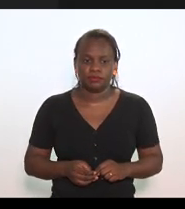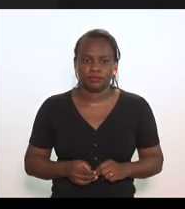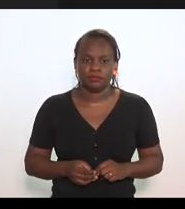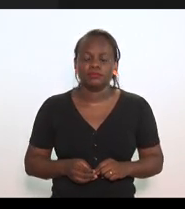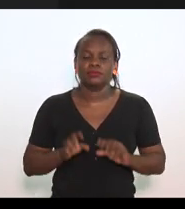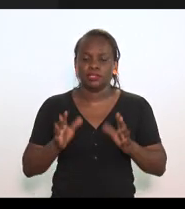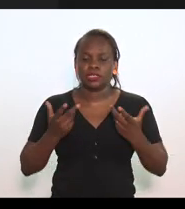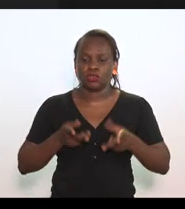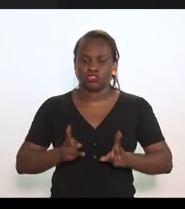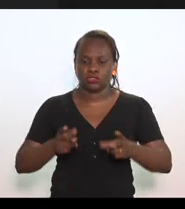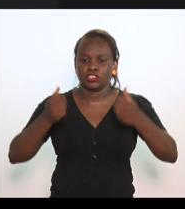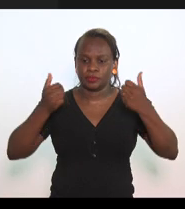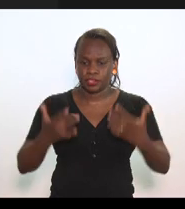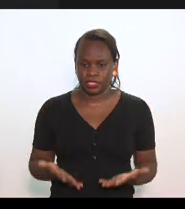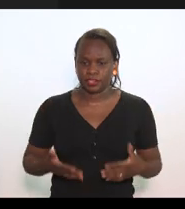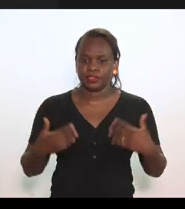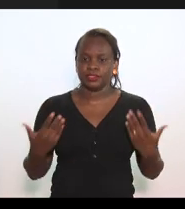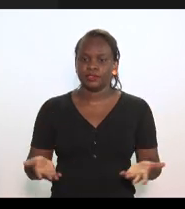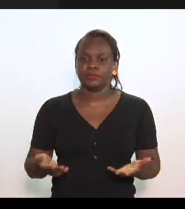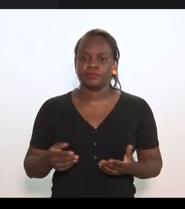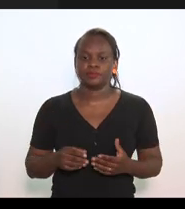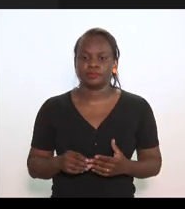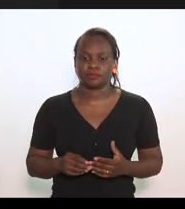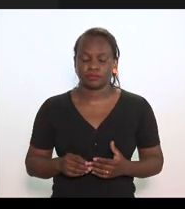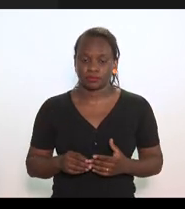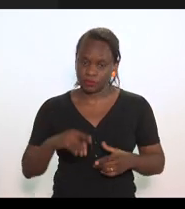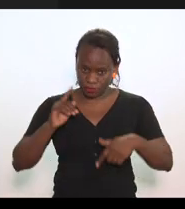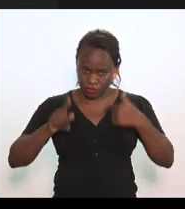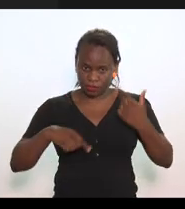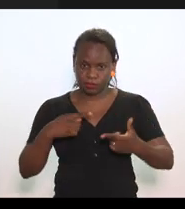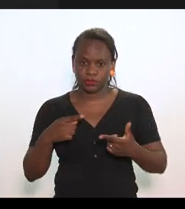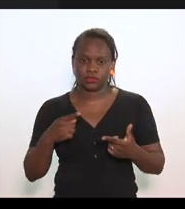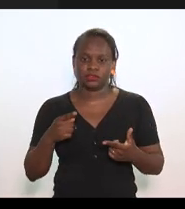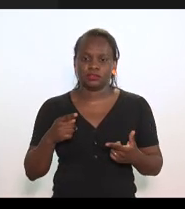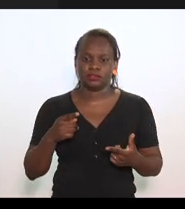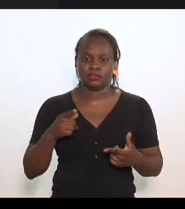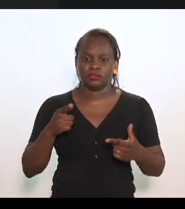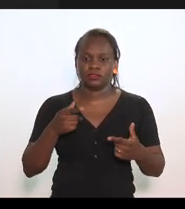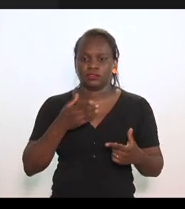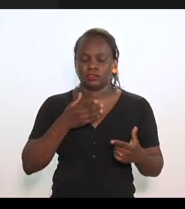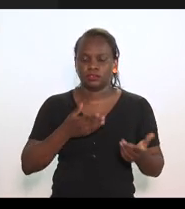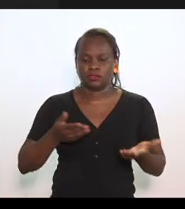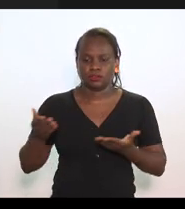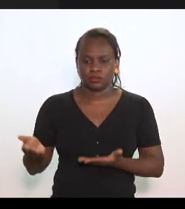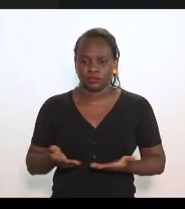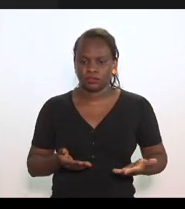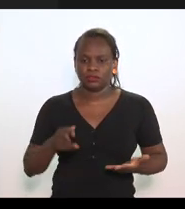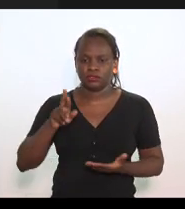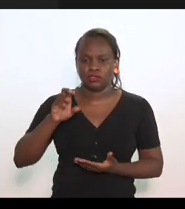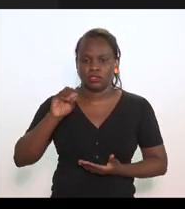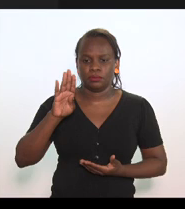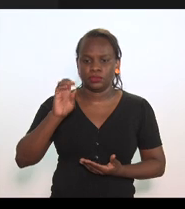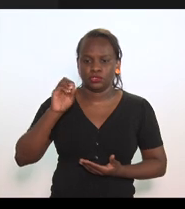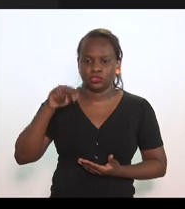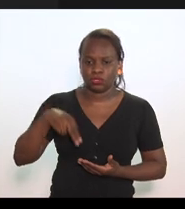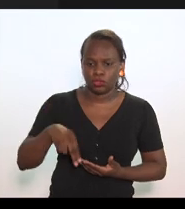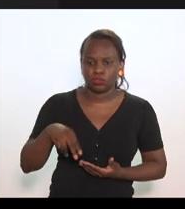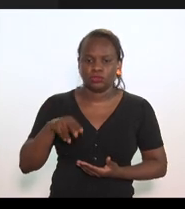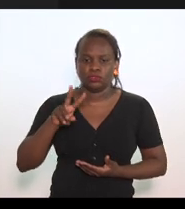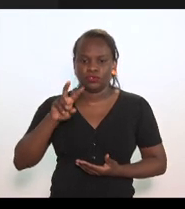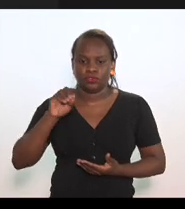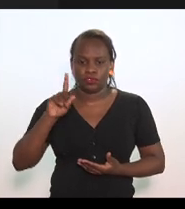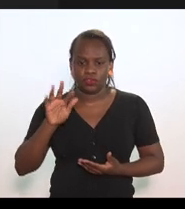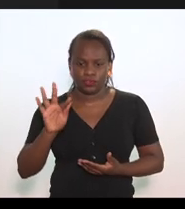Mas eu quero continuar, então, com a minha breve exposição e depois passar a palavra ao Robson Wolf para ele